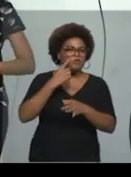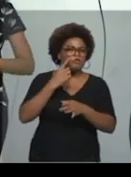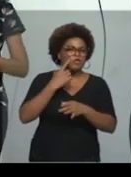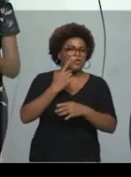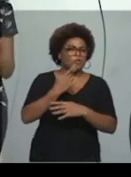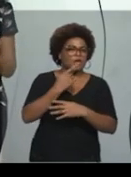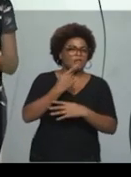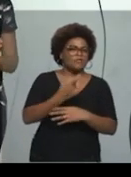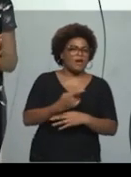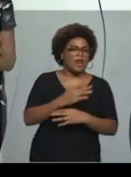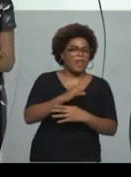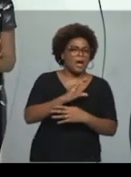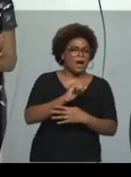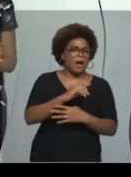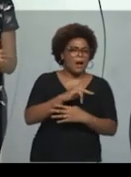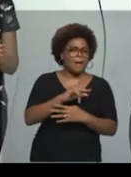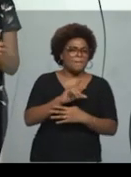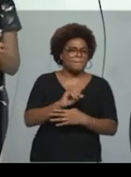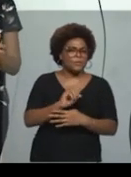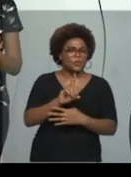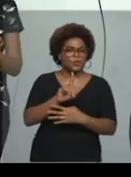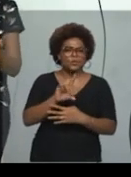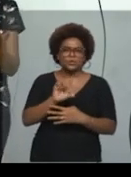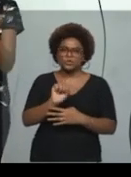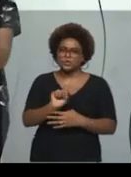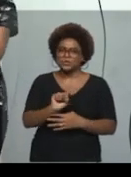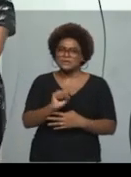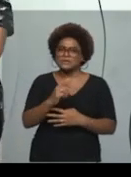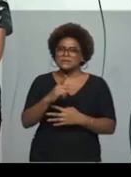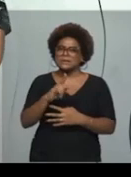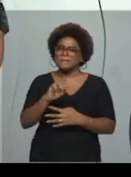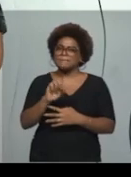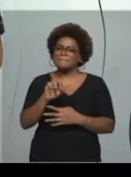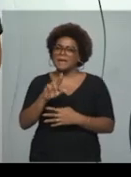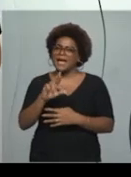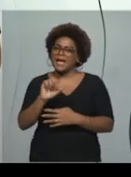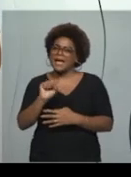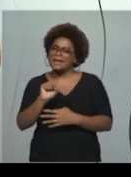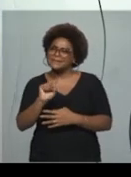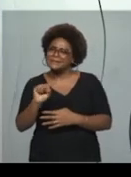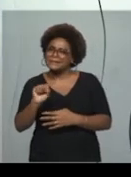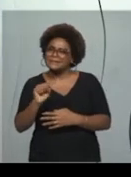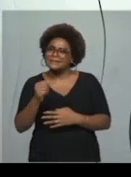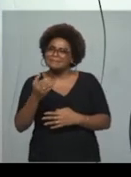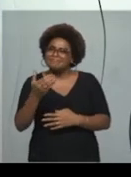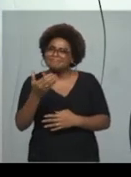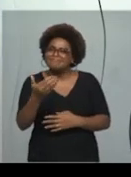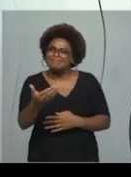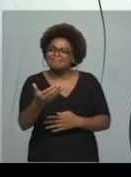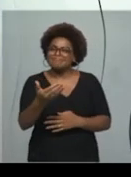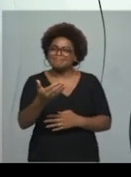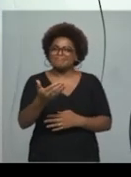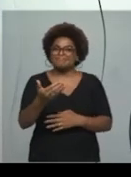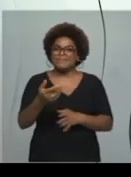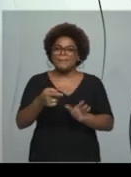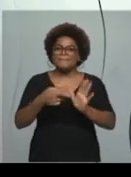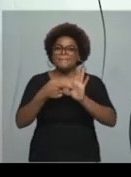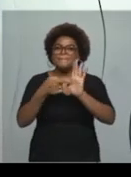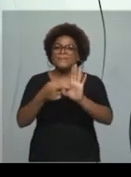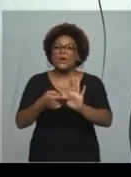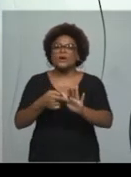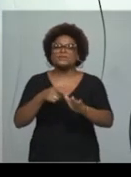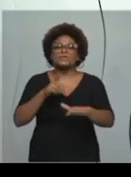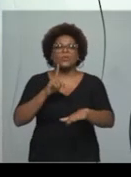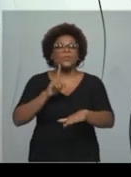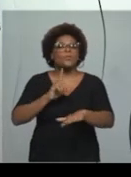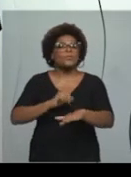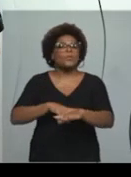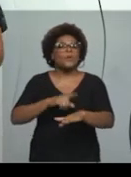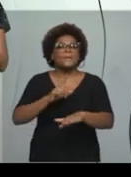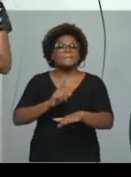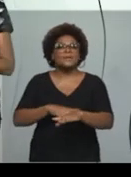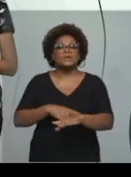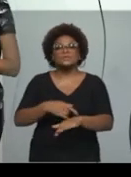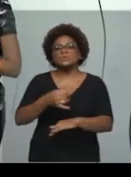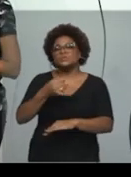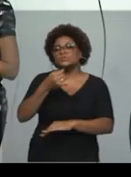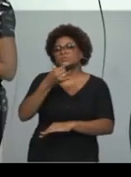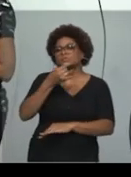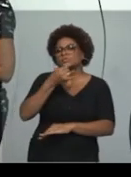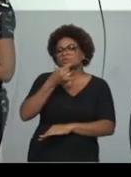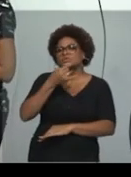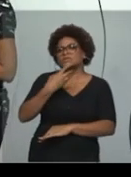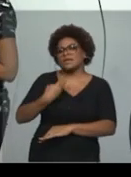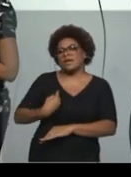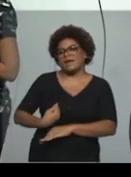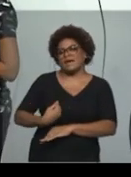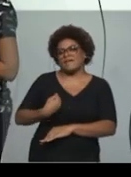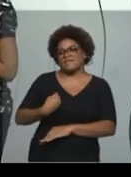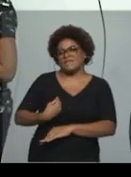situações da vida do autor, para a gente entender aqui esse fragmento com mais